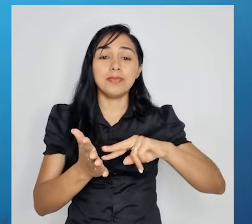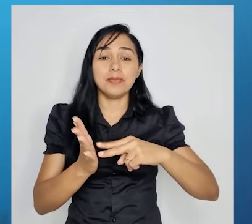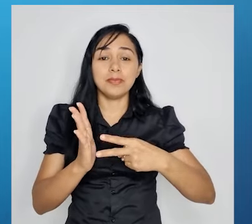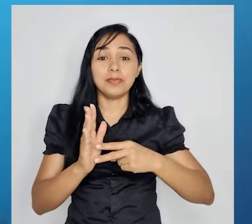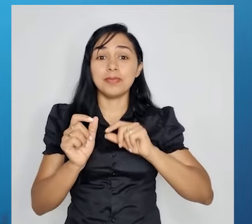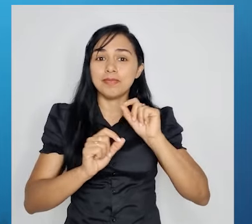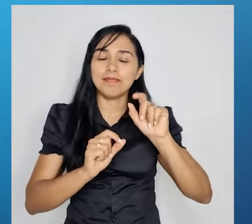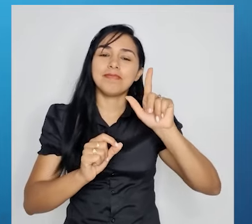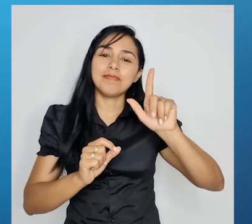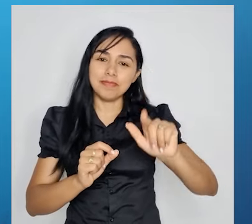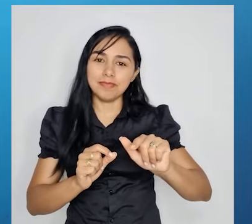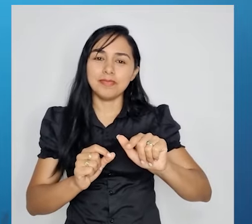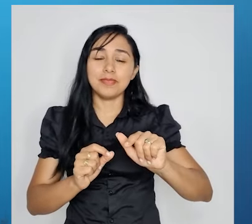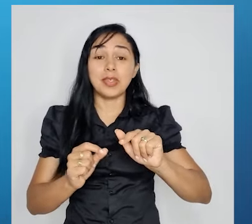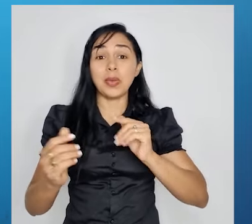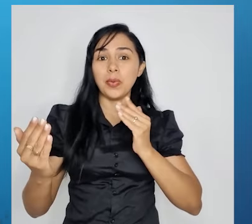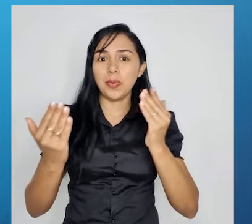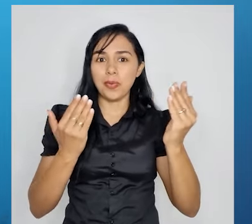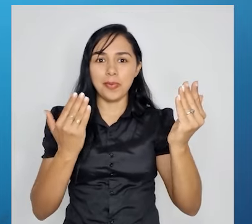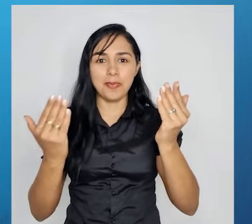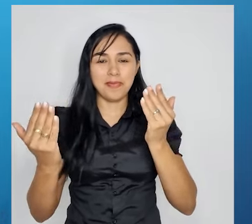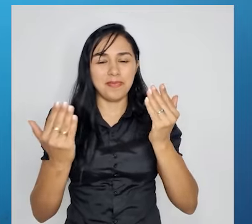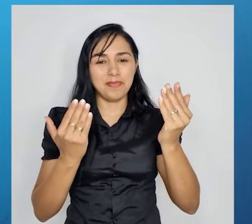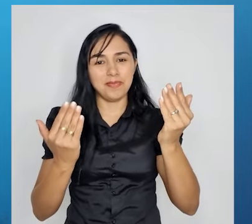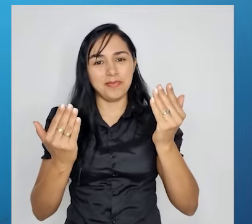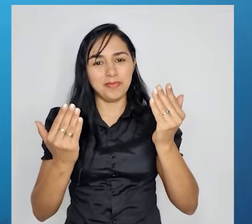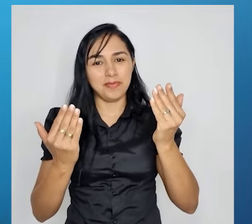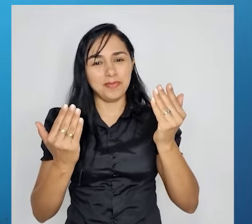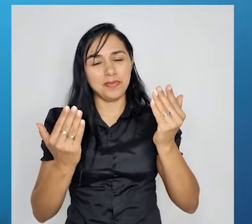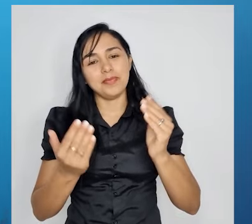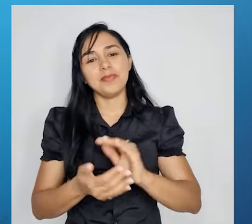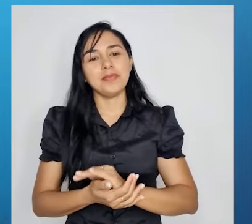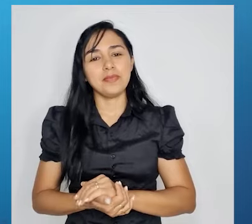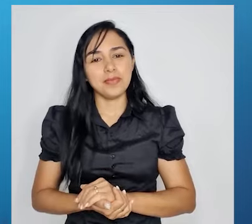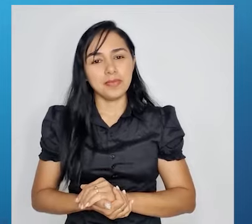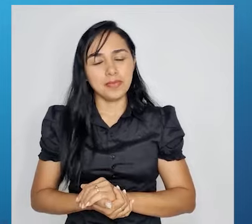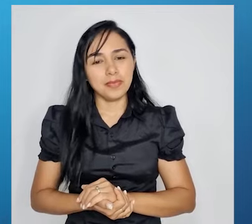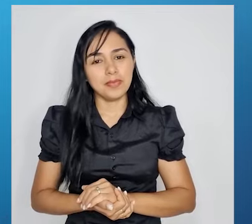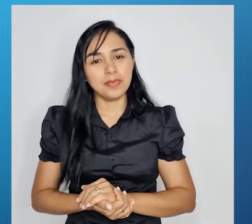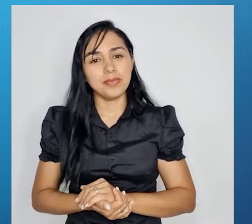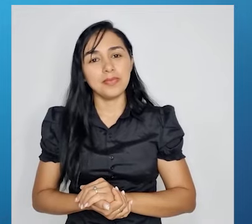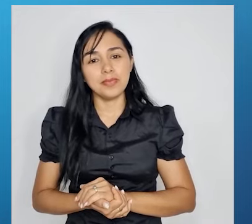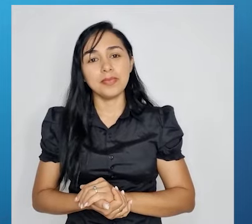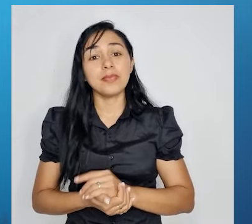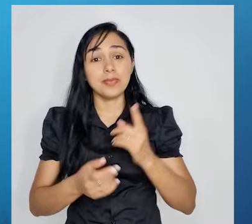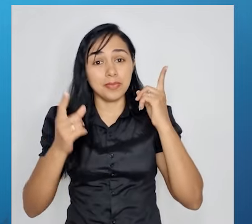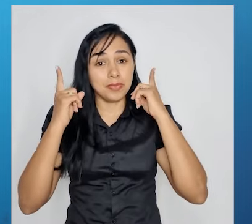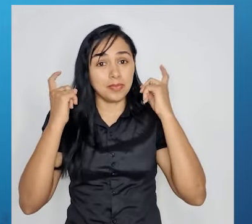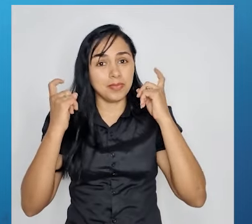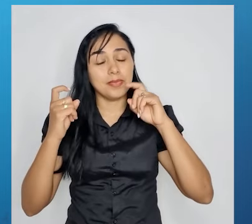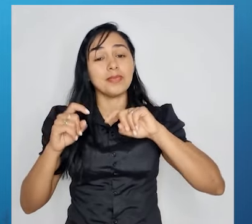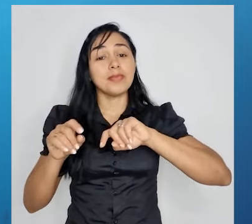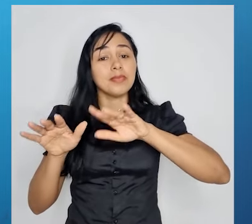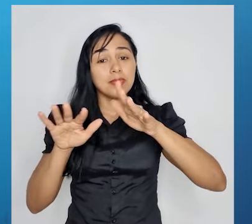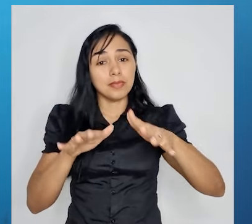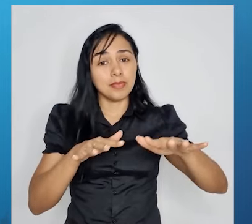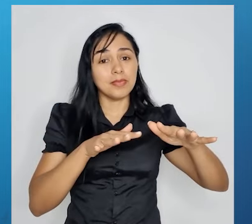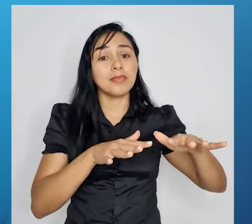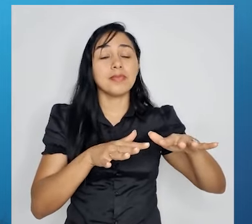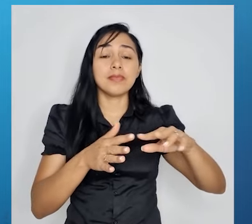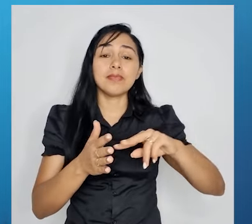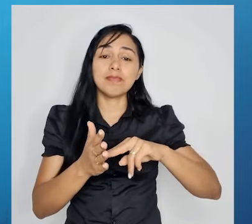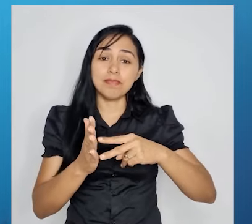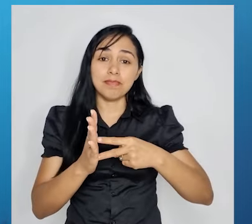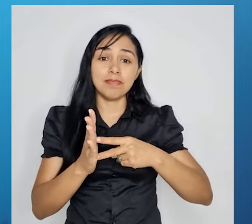comparou os bocejos com o marulhar das ondas. Logo, essa daqui está